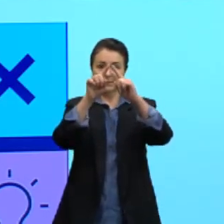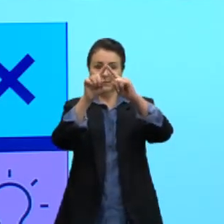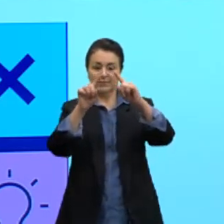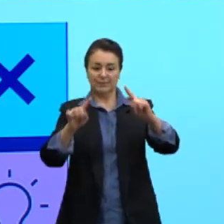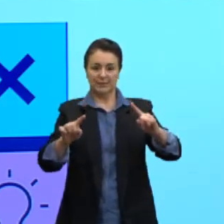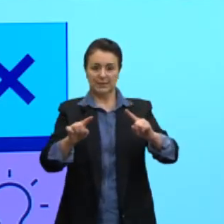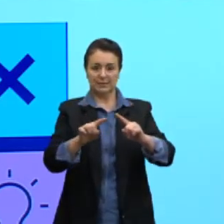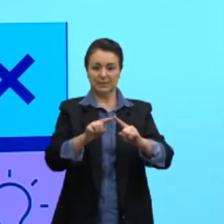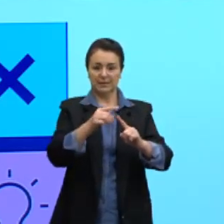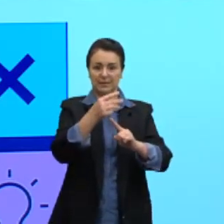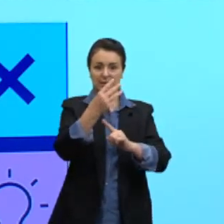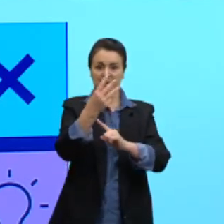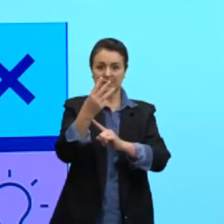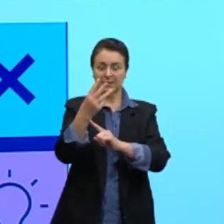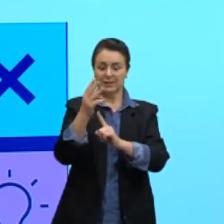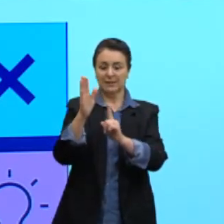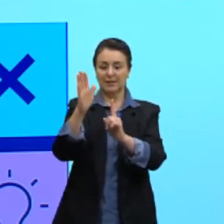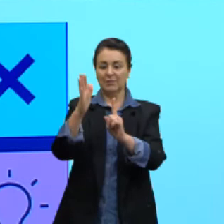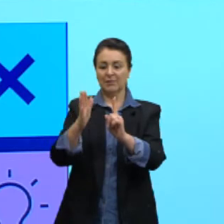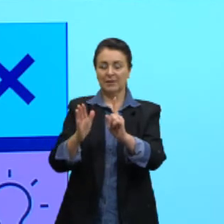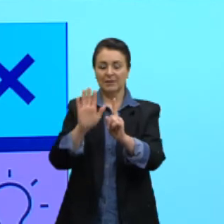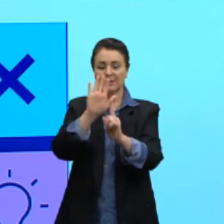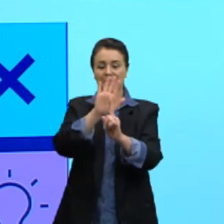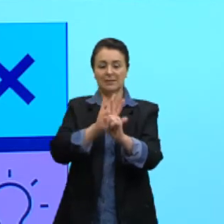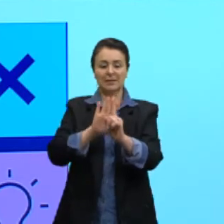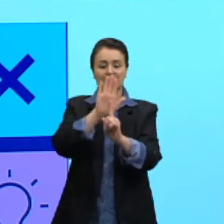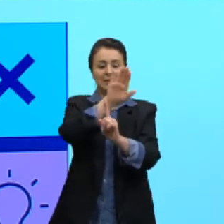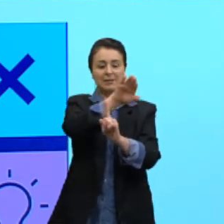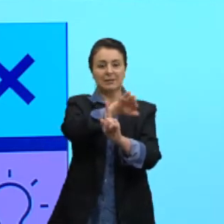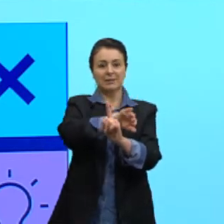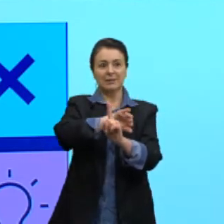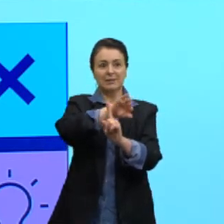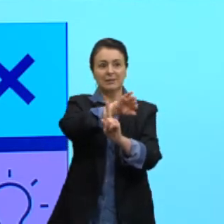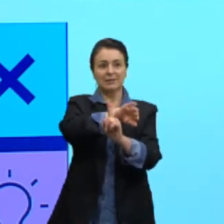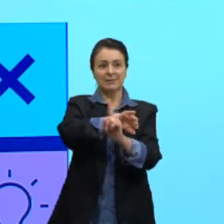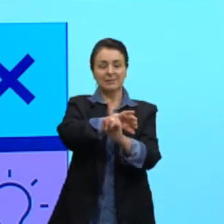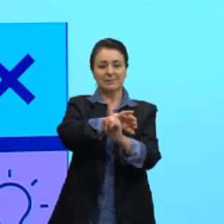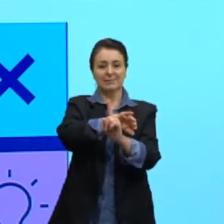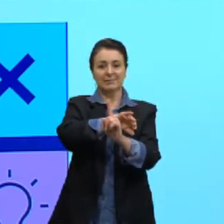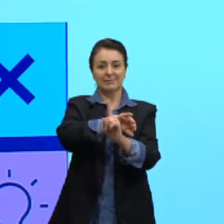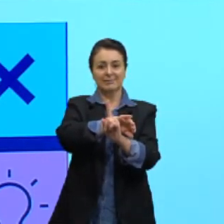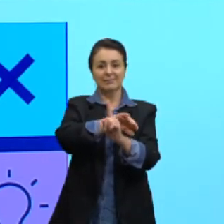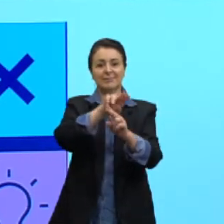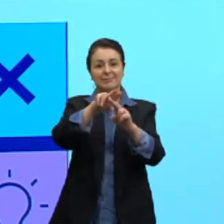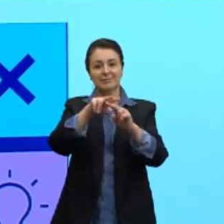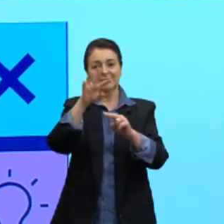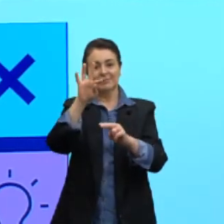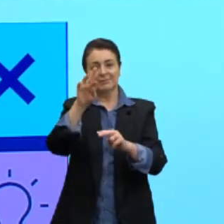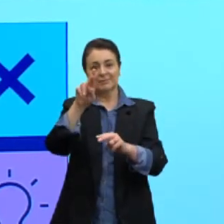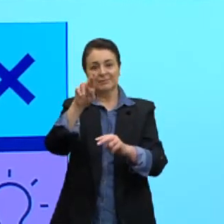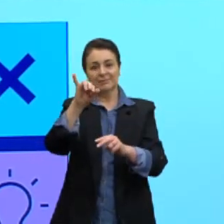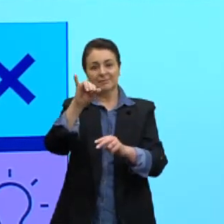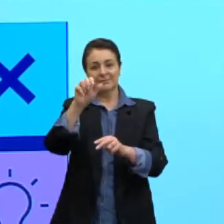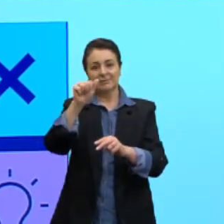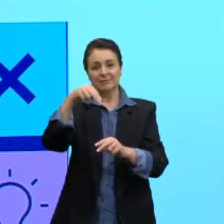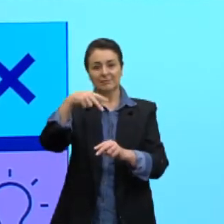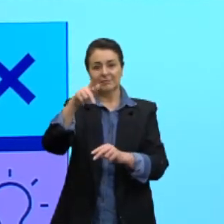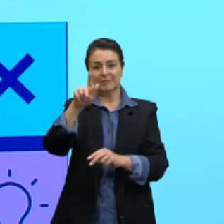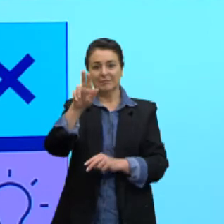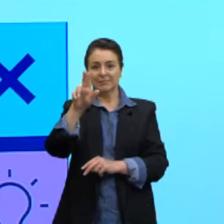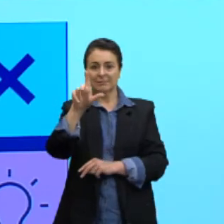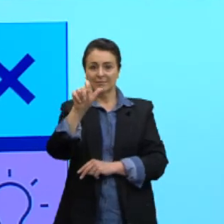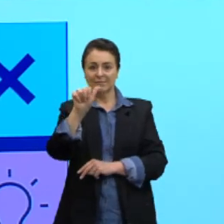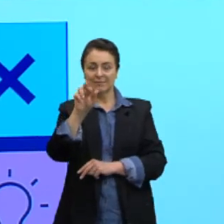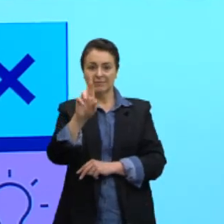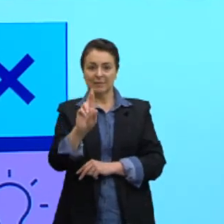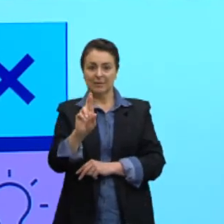tem três faces triangulares, logo, uma pirâmide triangular. Se ela for uma